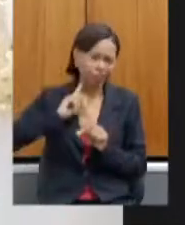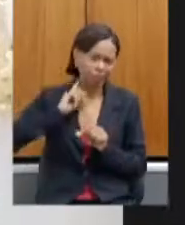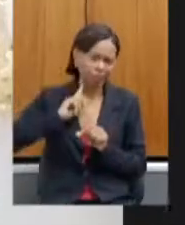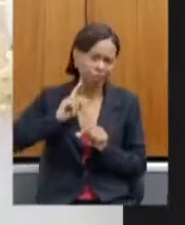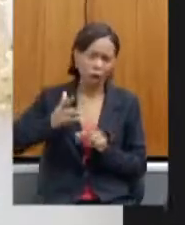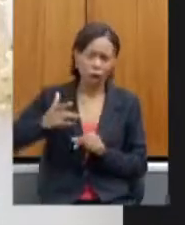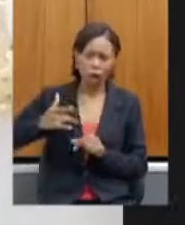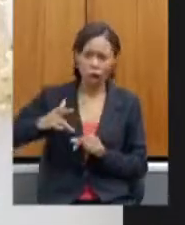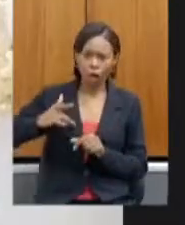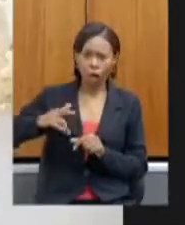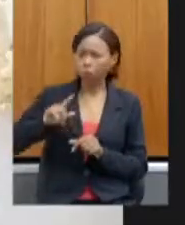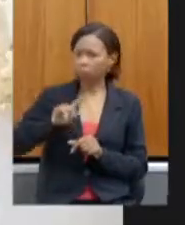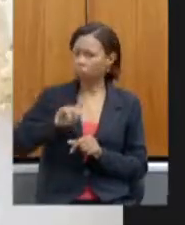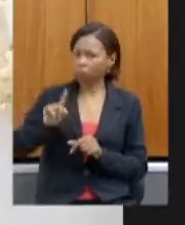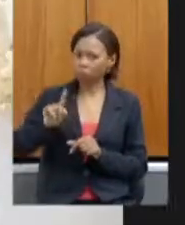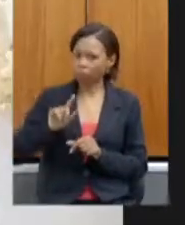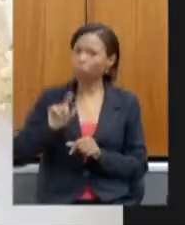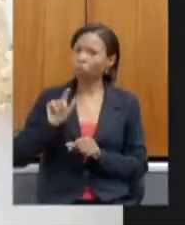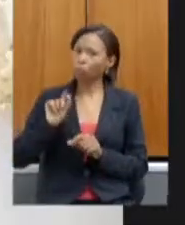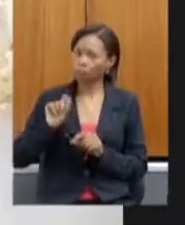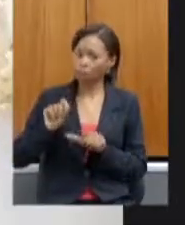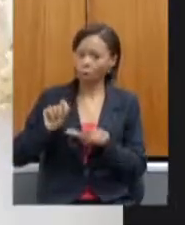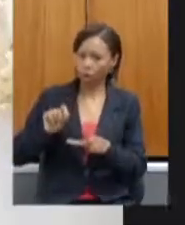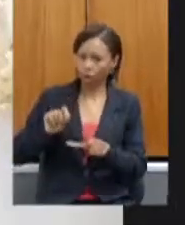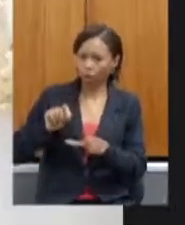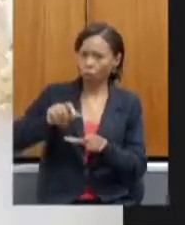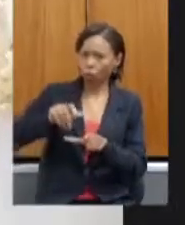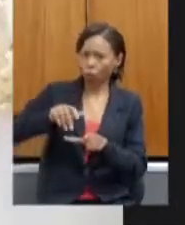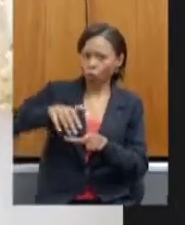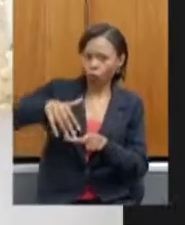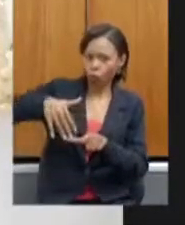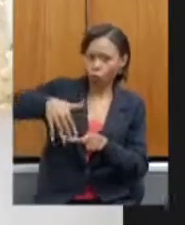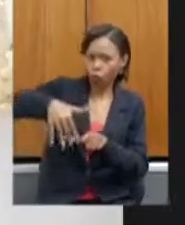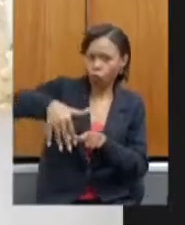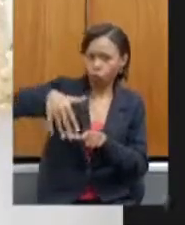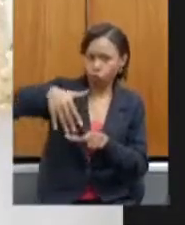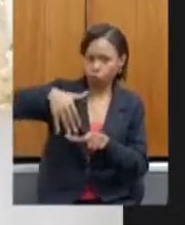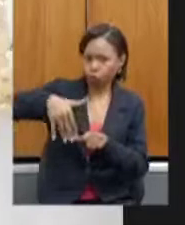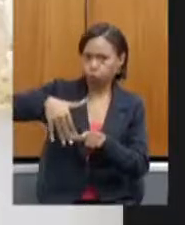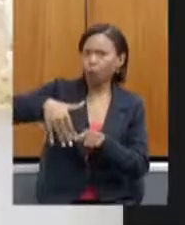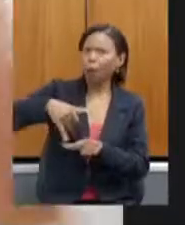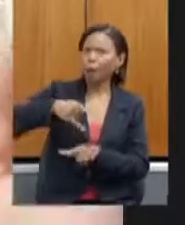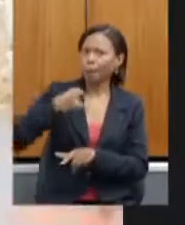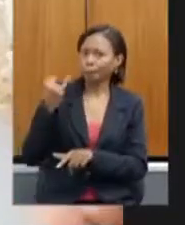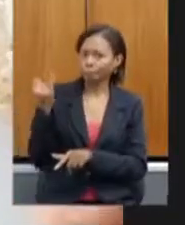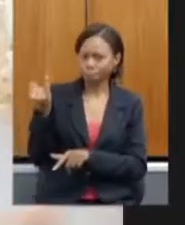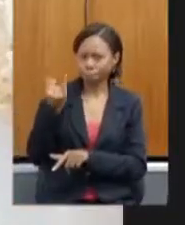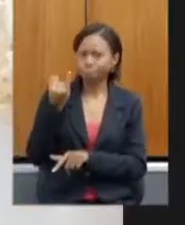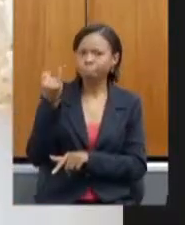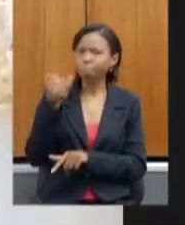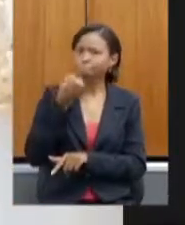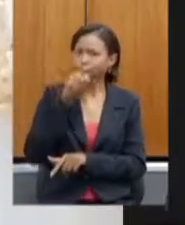hídrico é muito bom, nós que estamos às margens do rio São Francisco, rio da transposição, o rio que